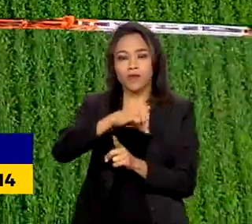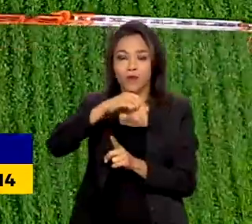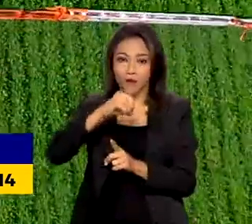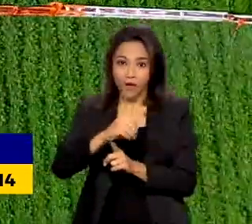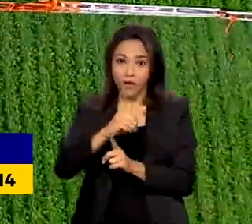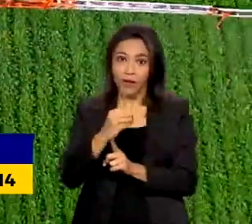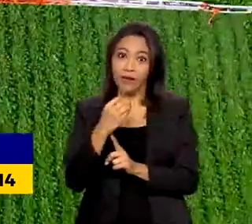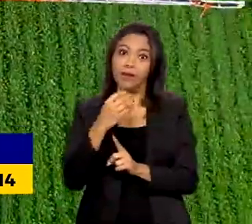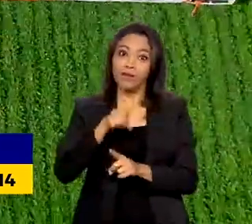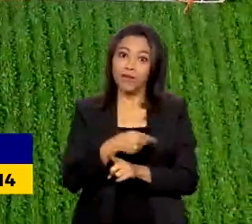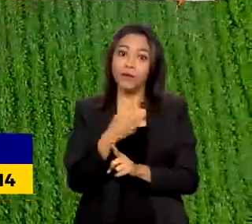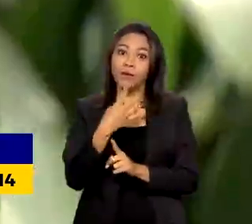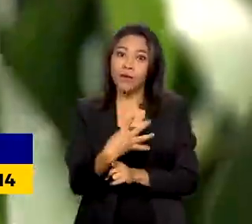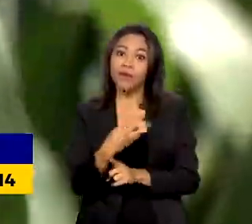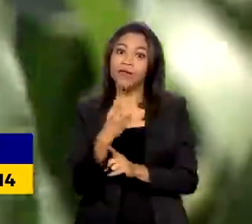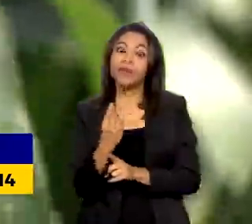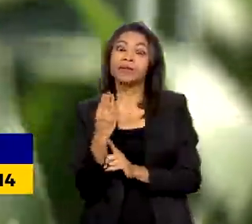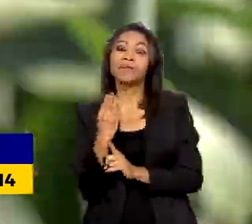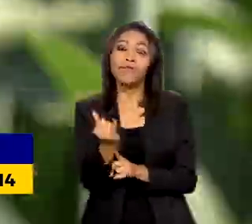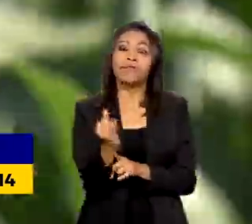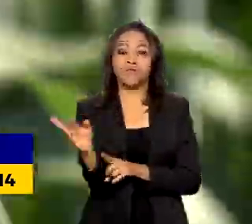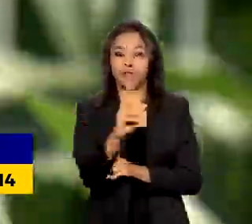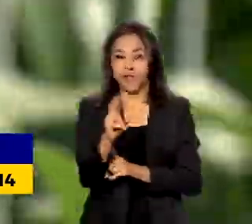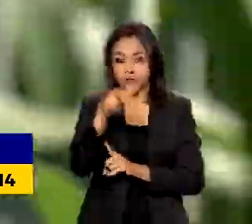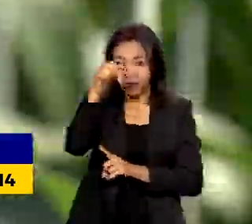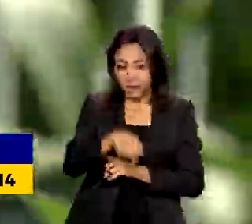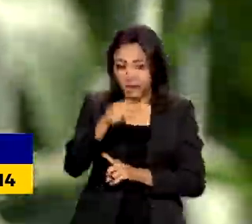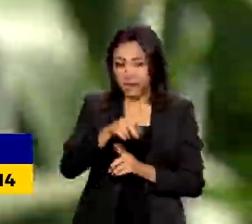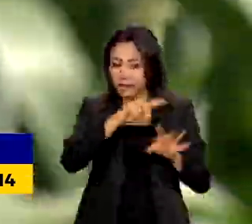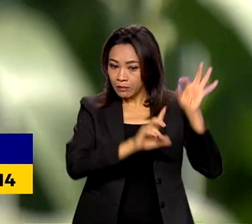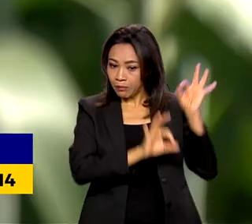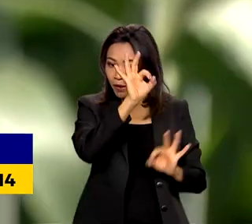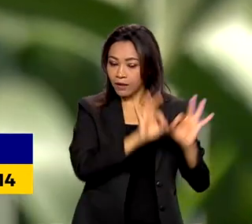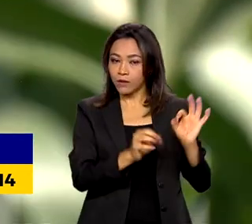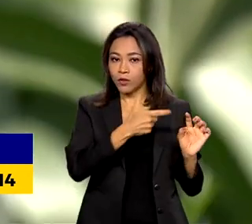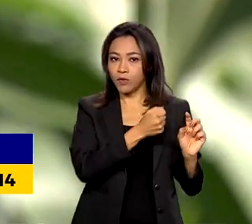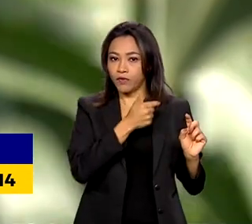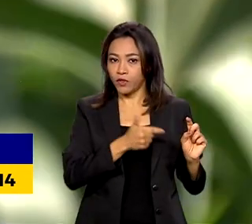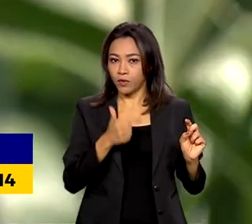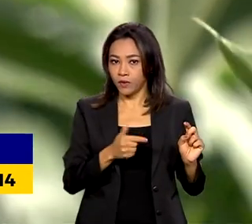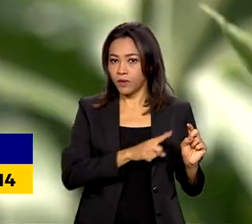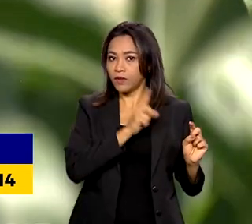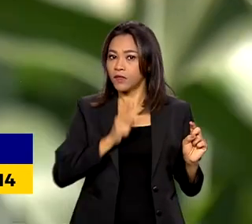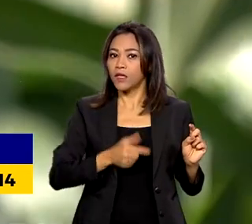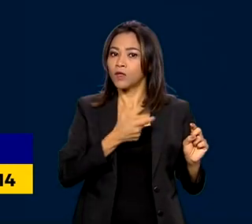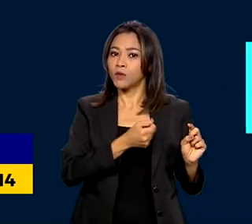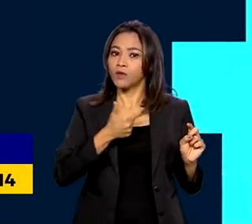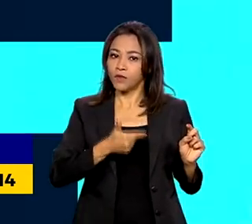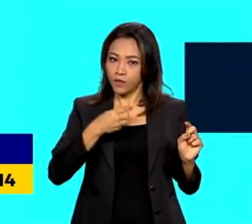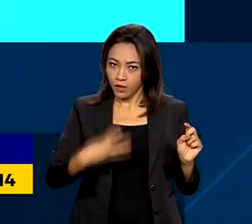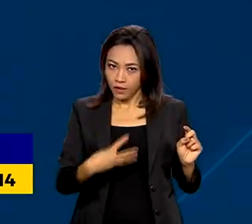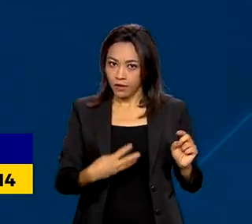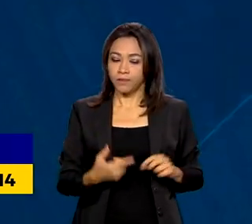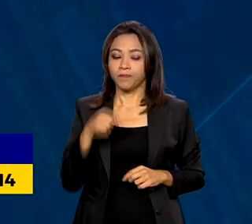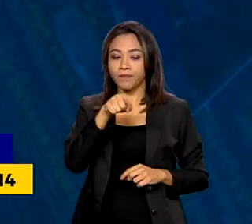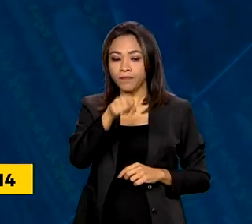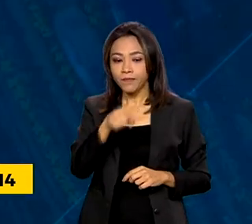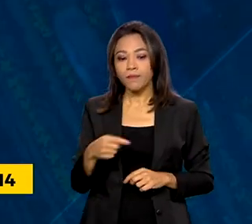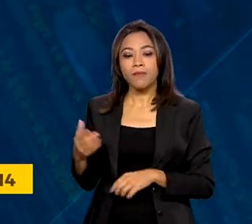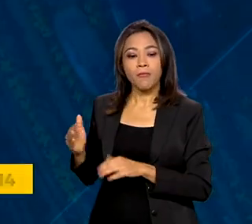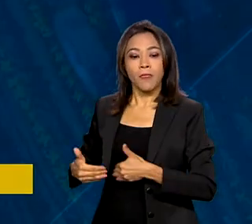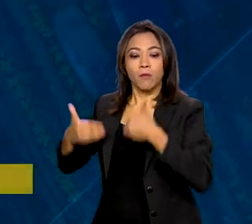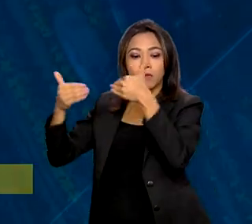bilhões de reais no atual Plano Safra 2022-2023. De acordo com o